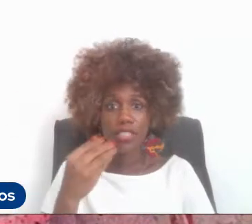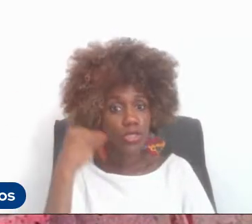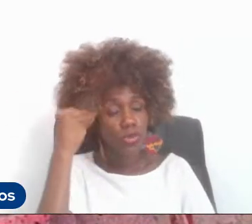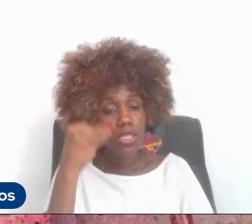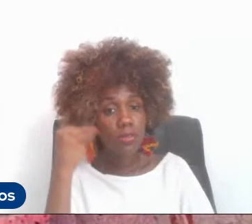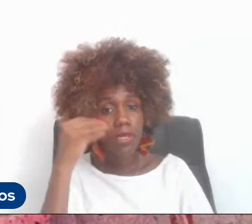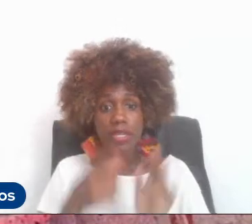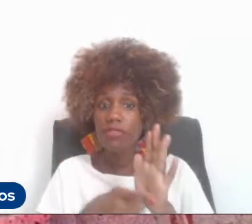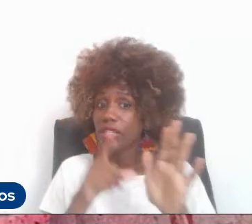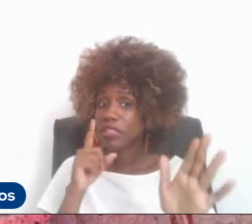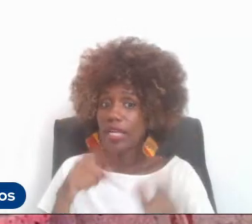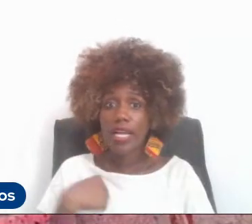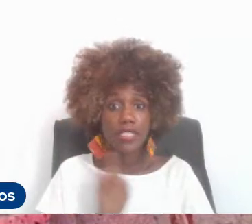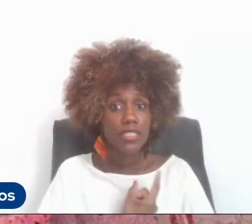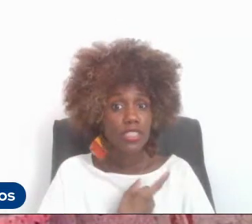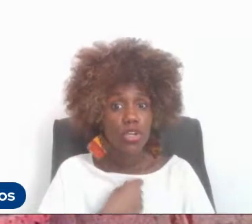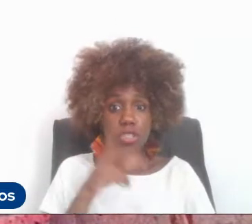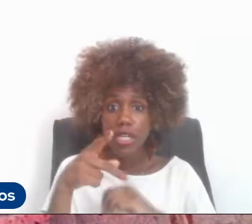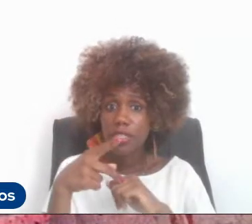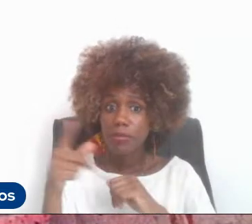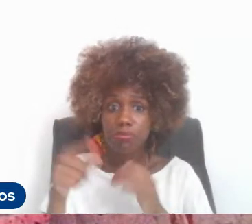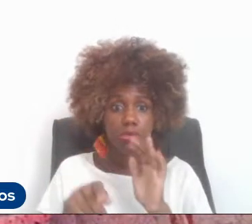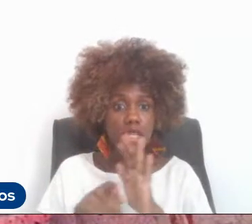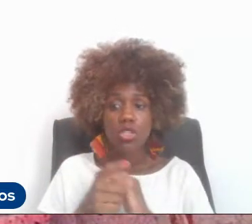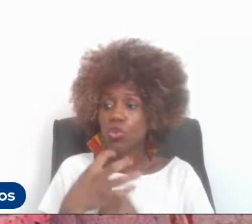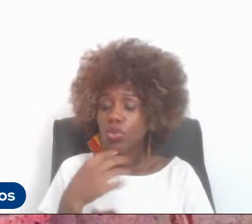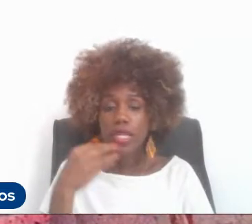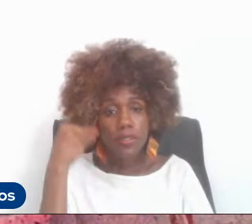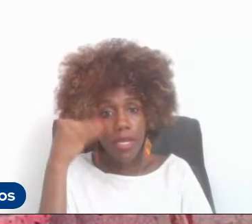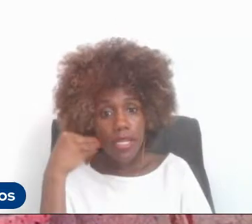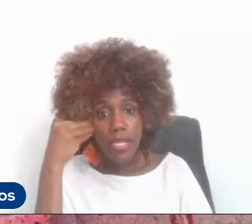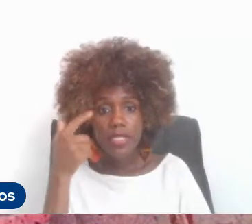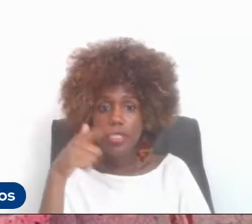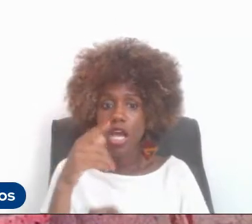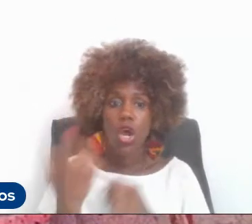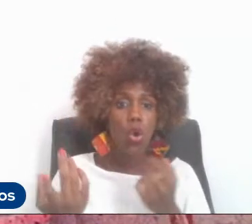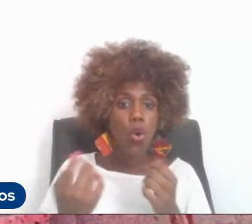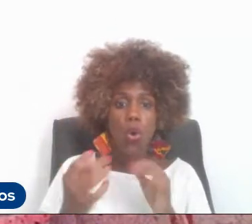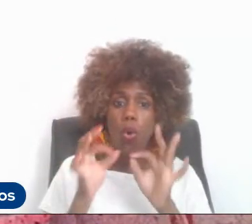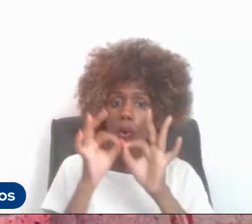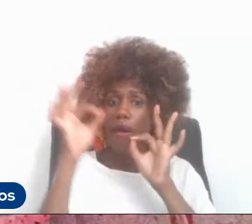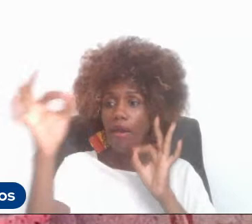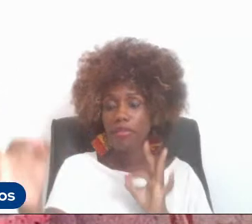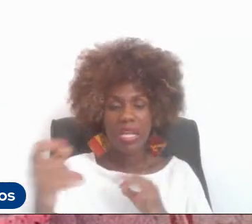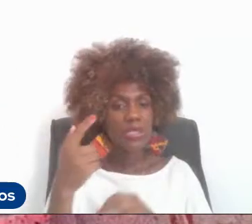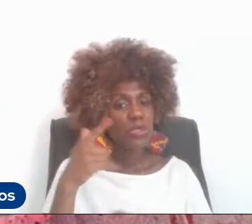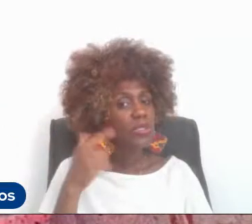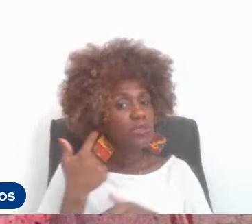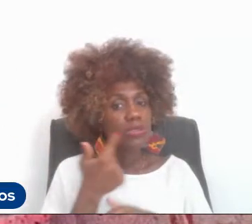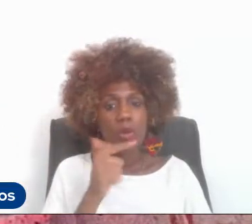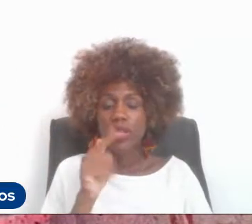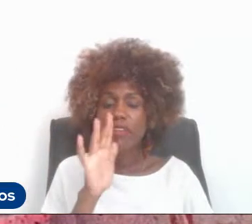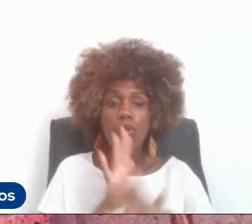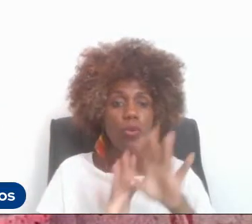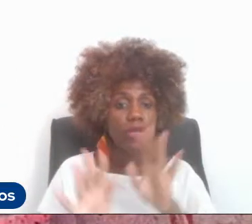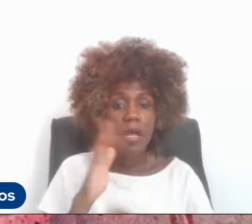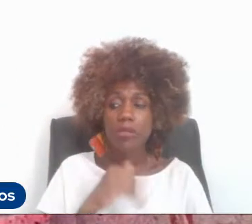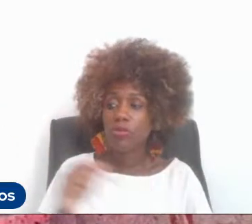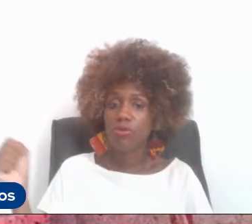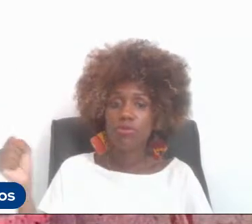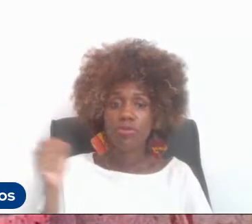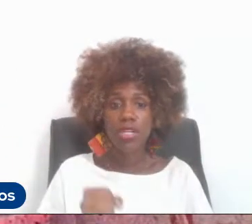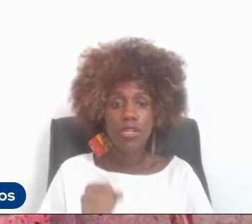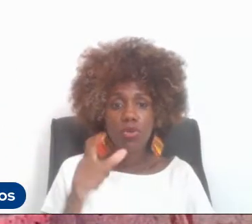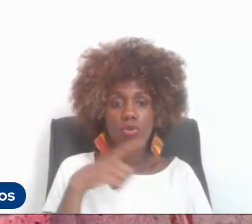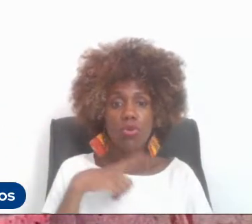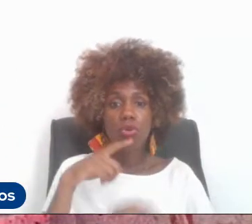nenhum de nós é especialista. Não houve, então, o cuidado de, enfim, de se consultar especialistas. Veio um template de um